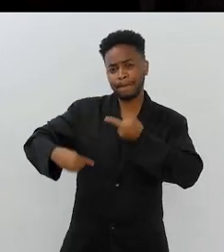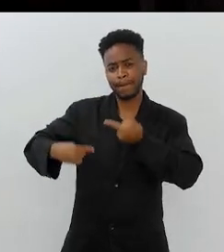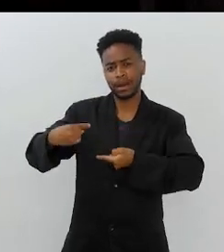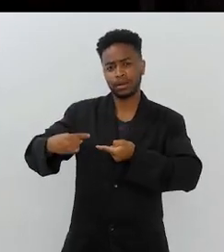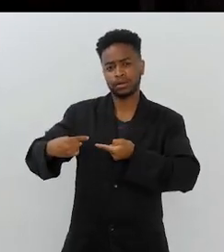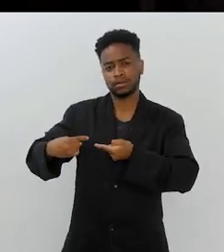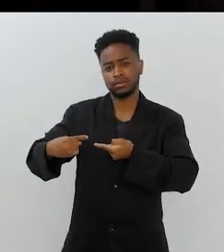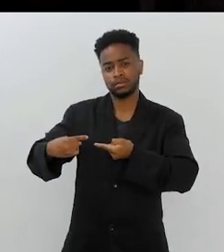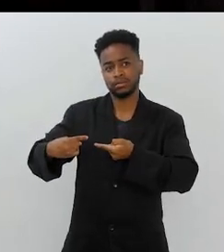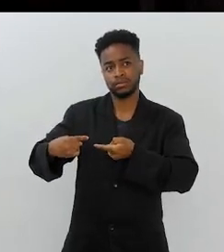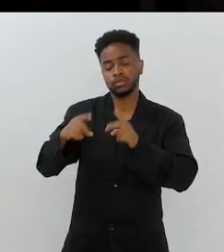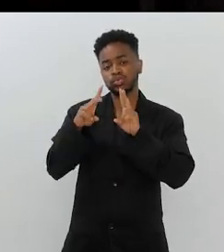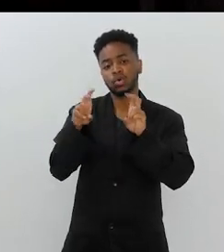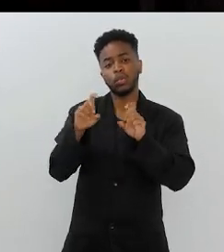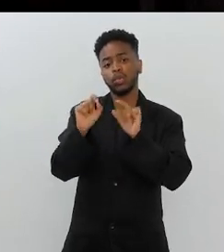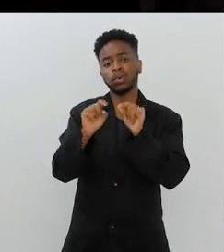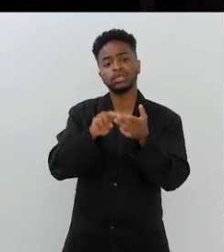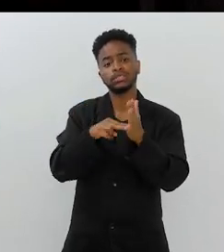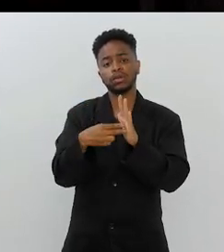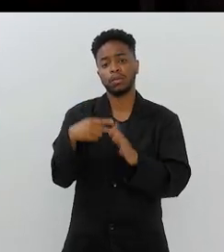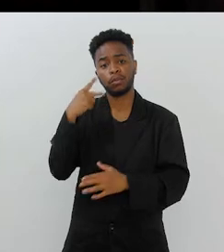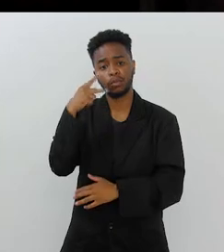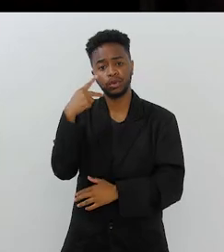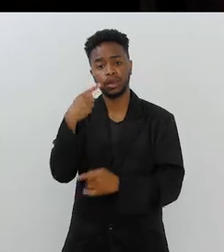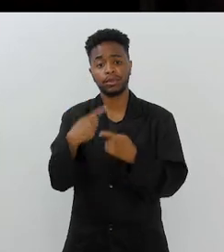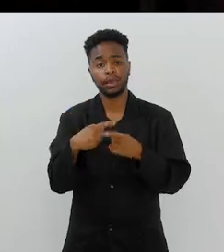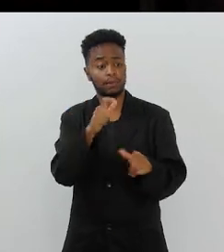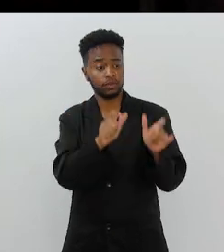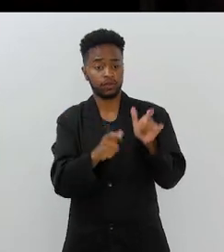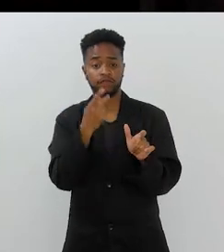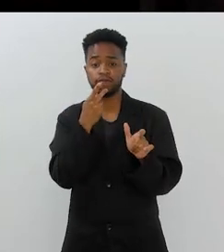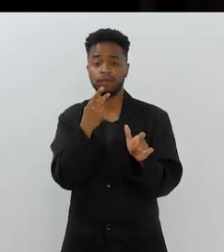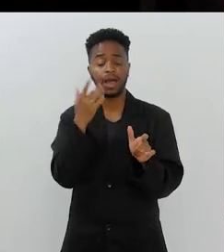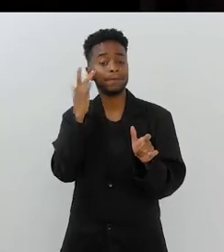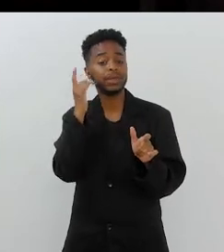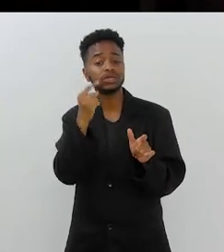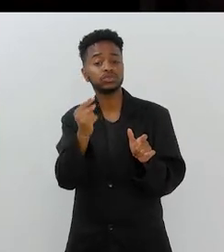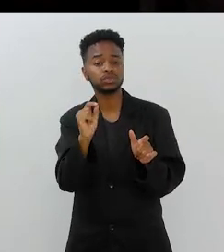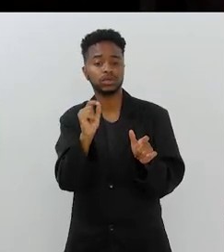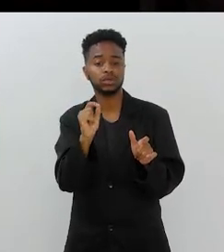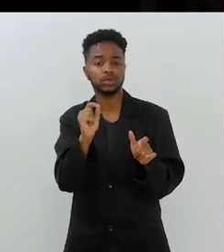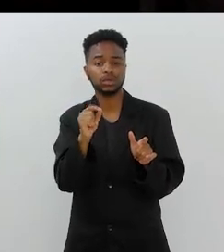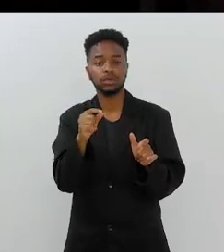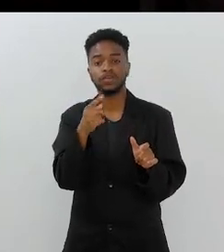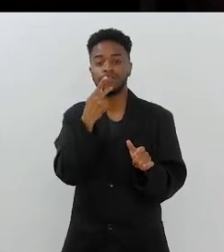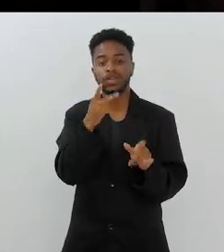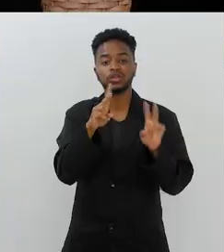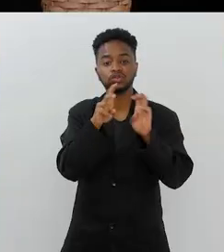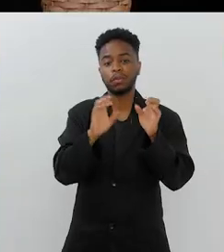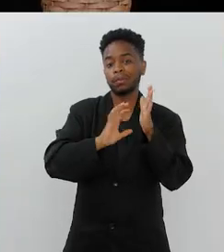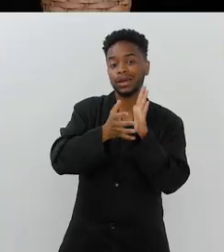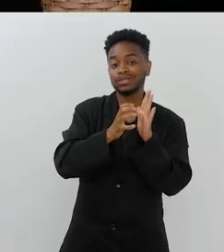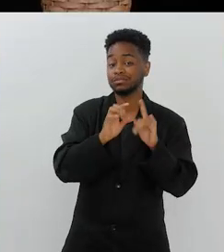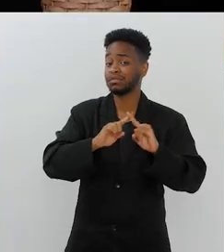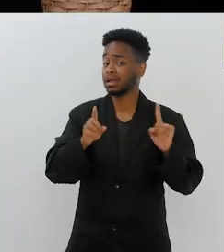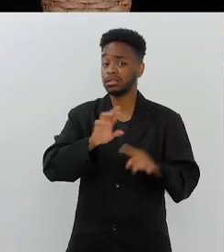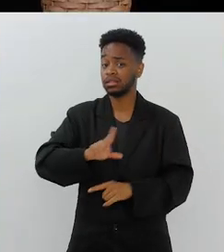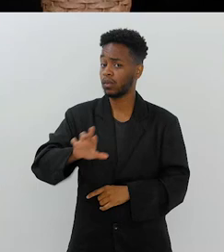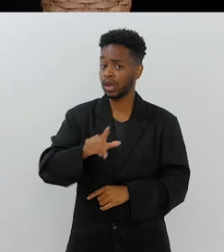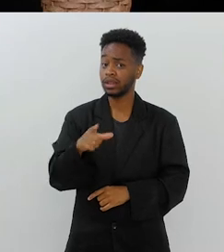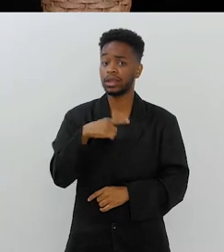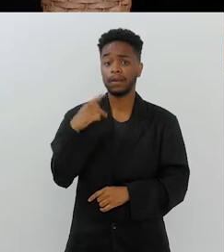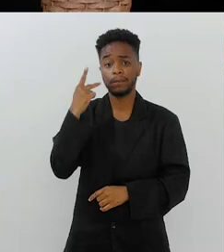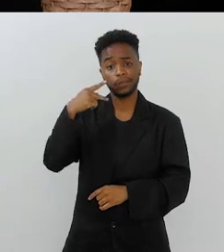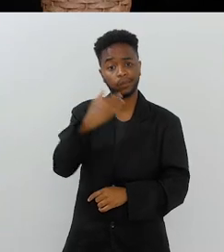distorção muito grande. O que é uma política? Todo mundo acha que você fala em política, é política partidária,